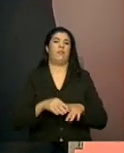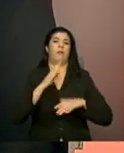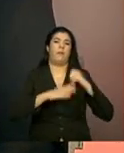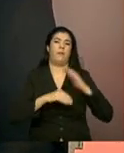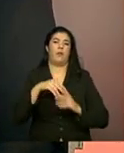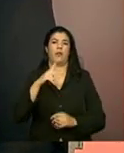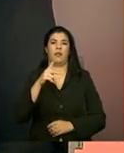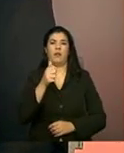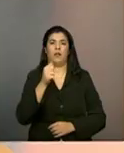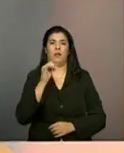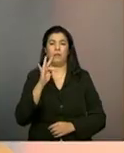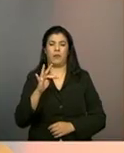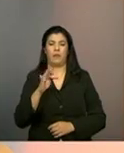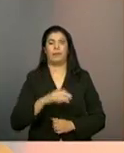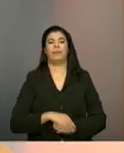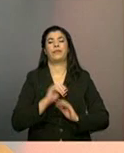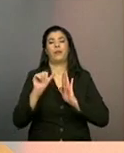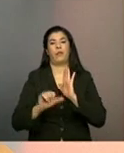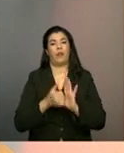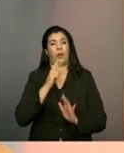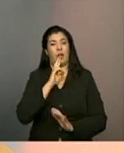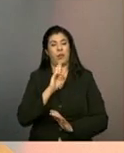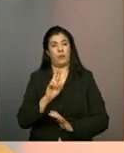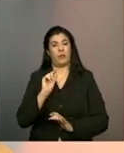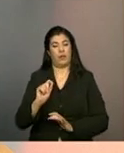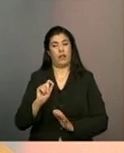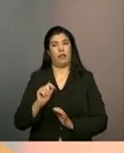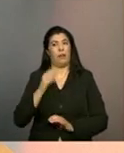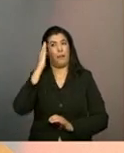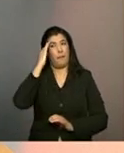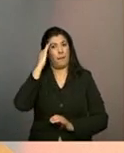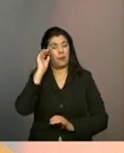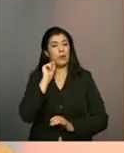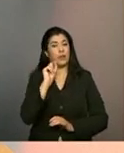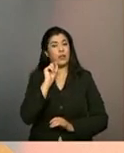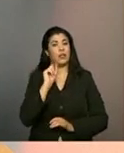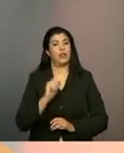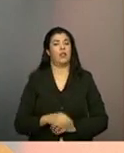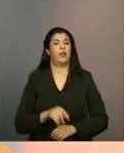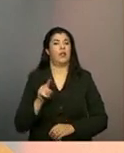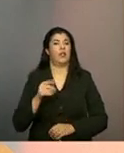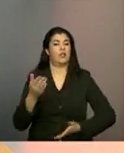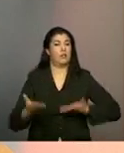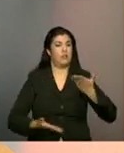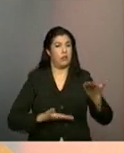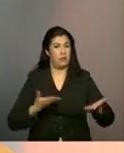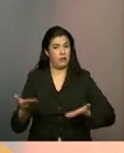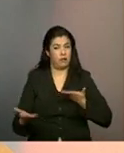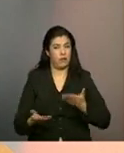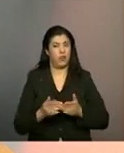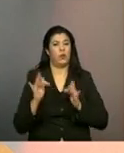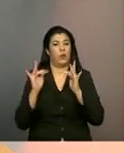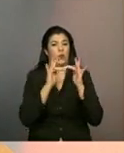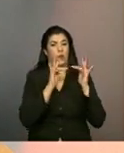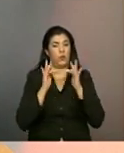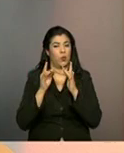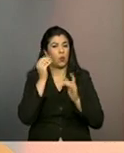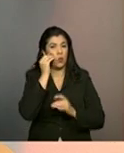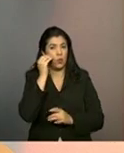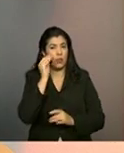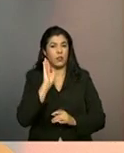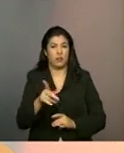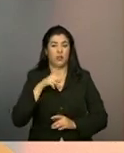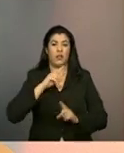O primeiro ponto é a gente compreender que o serviço de convivência, é complementar as ações já